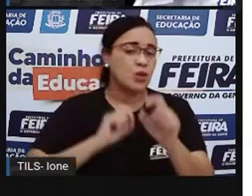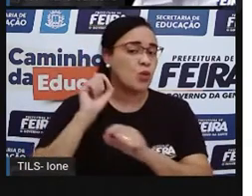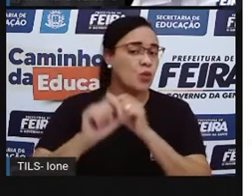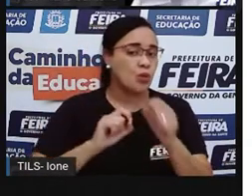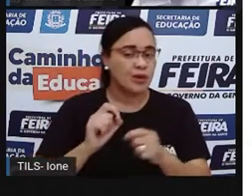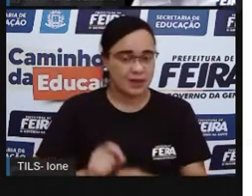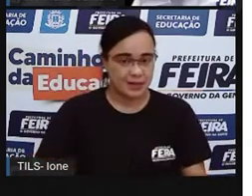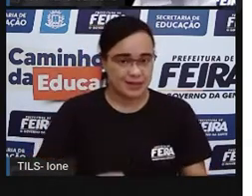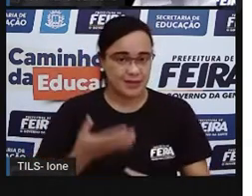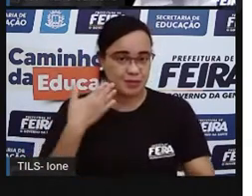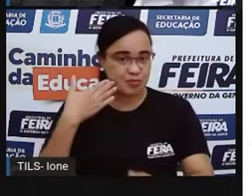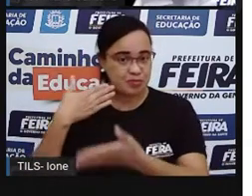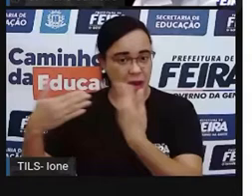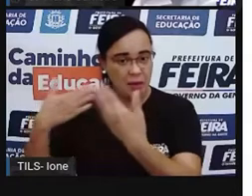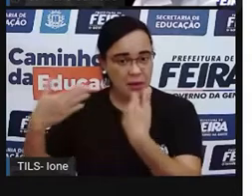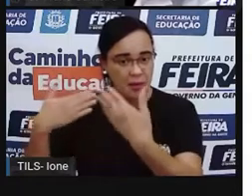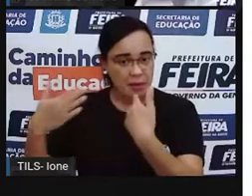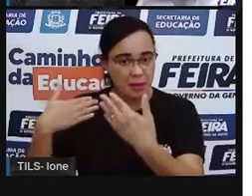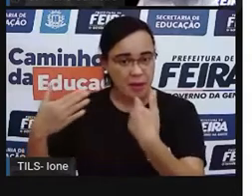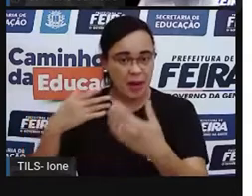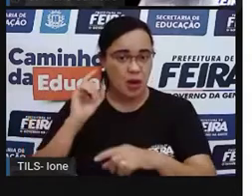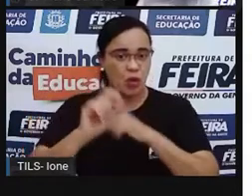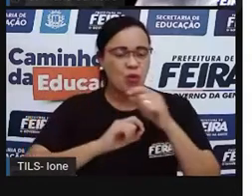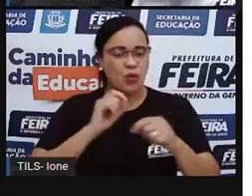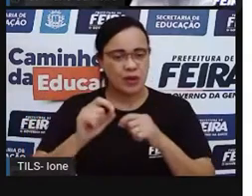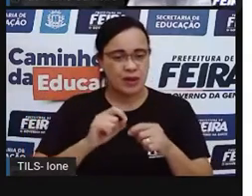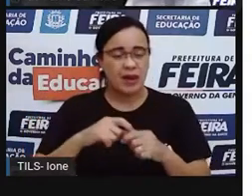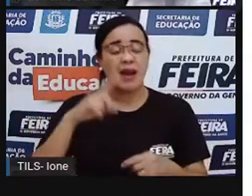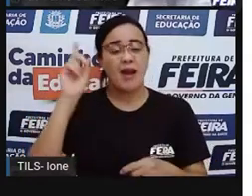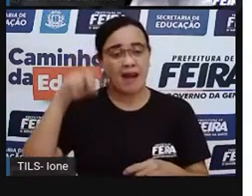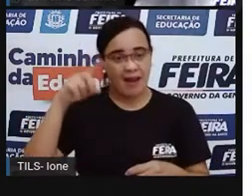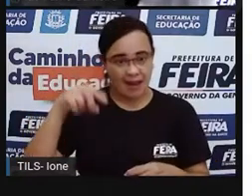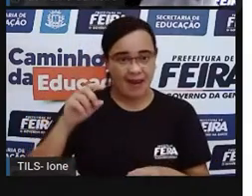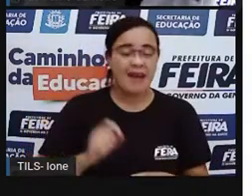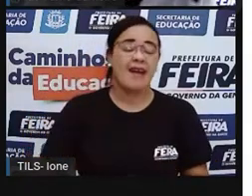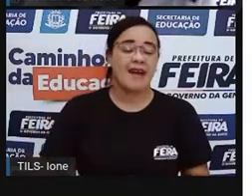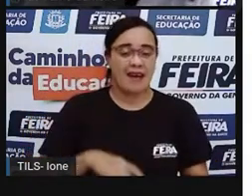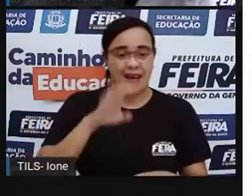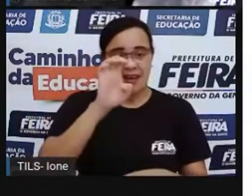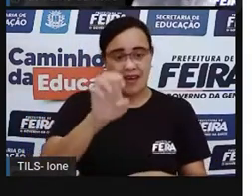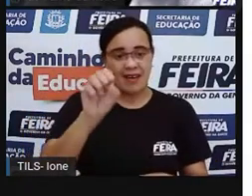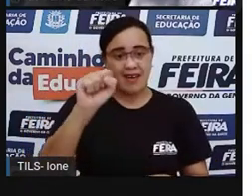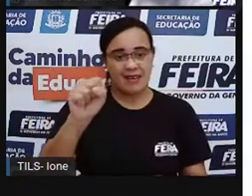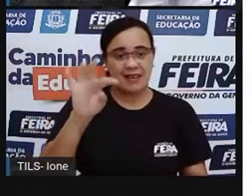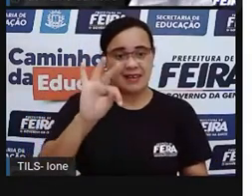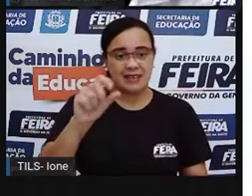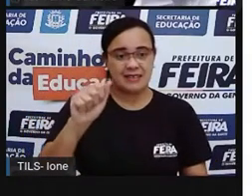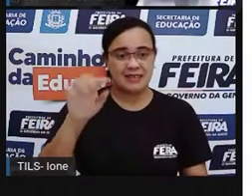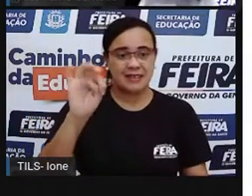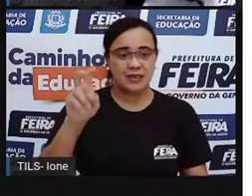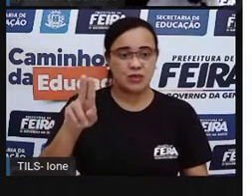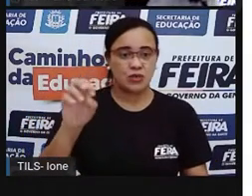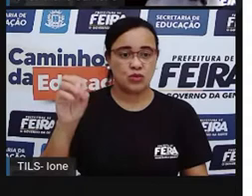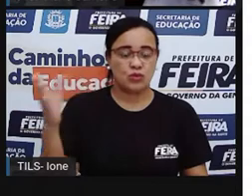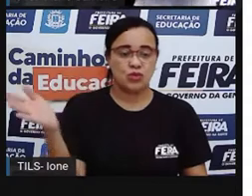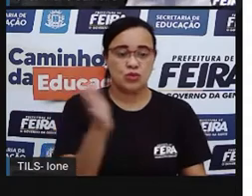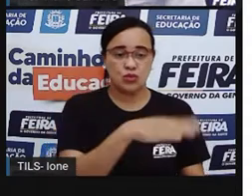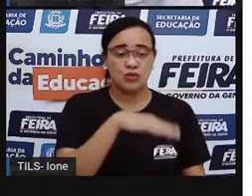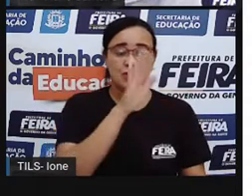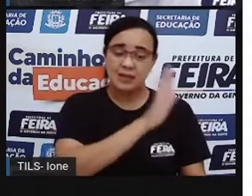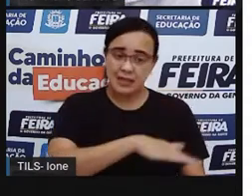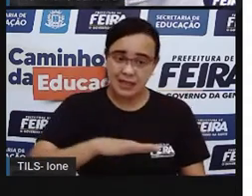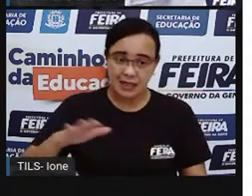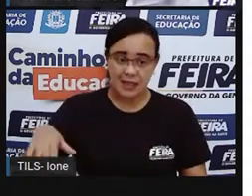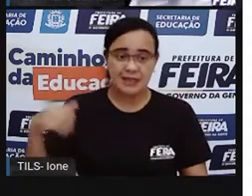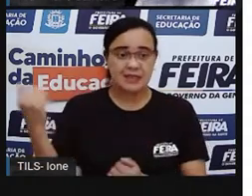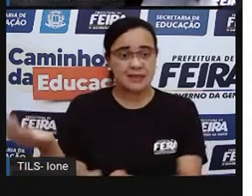discutir sobre o Estatuto da Criança e do Adolescente. O que é o Estatuto?